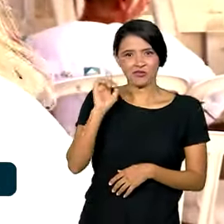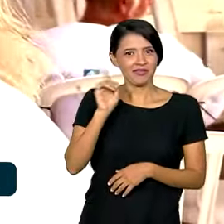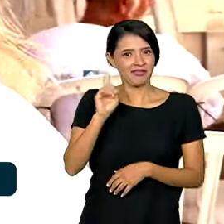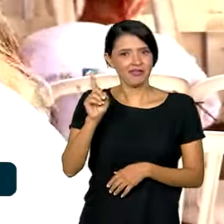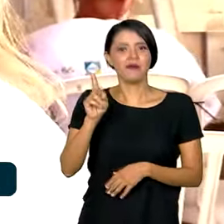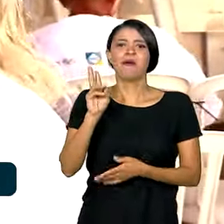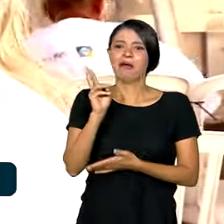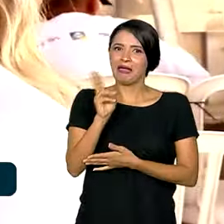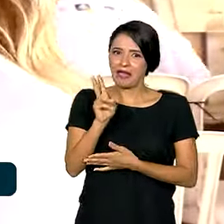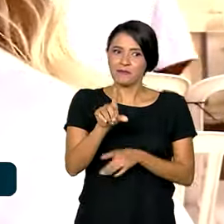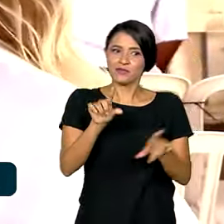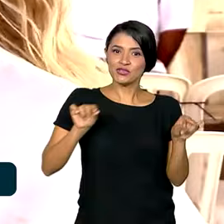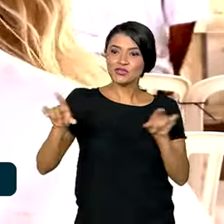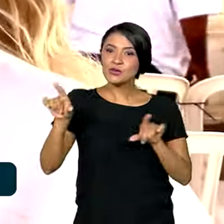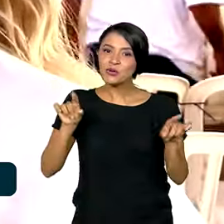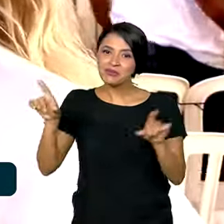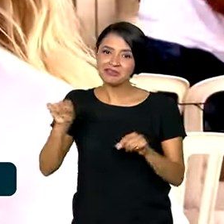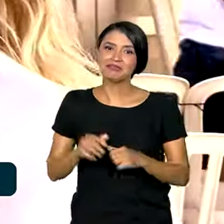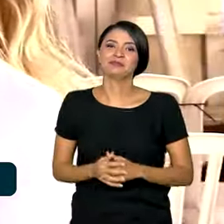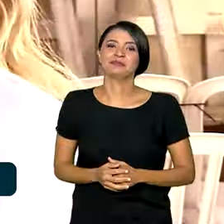gente. É mesmo pros escolhidos. Não, não pra um, gente.